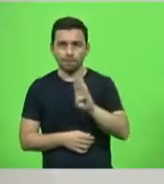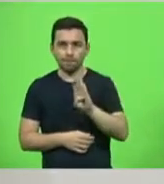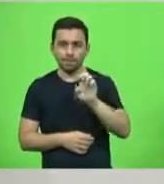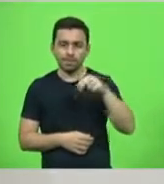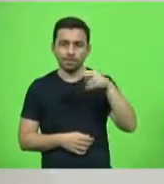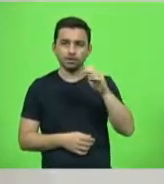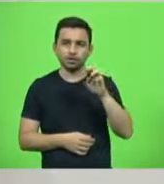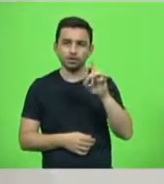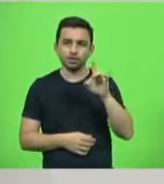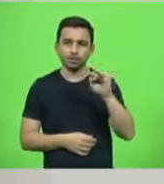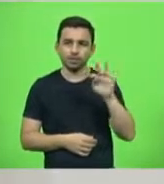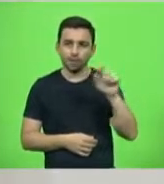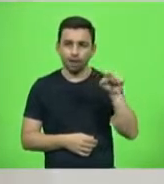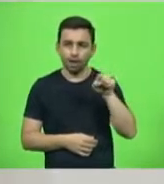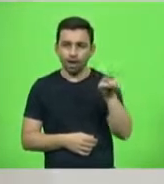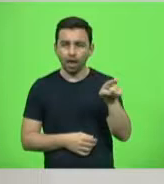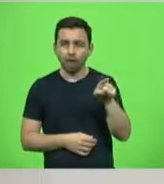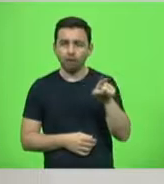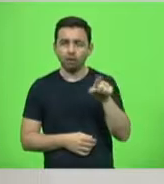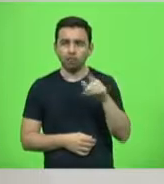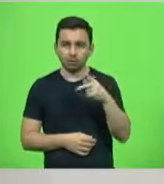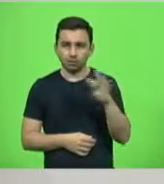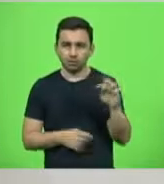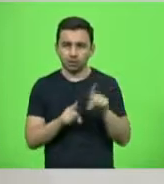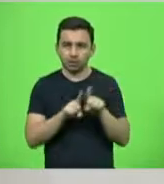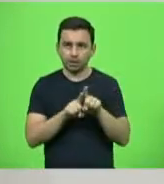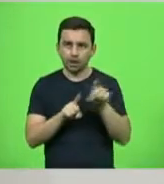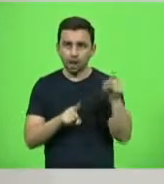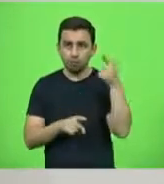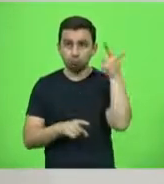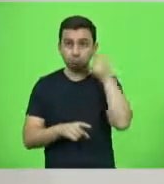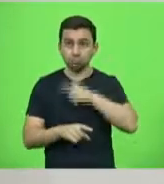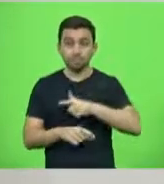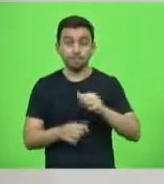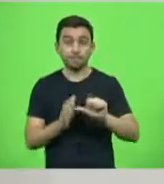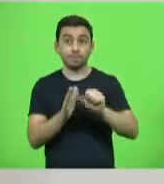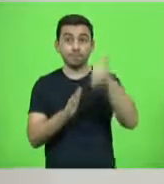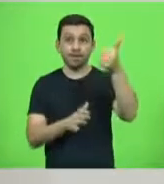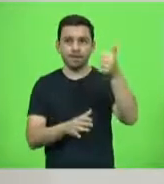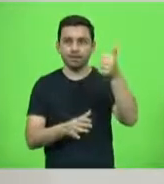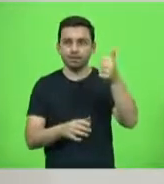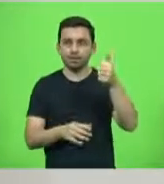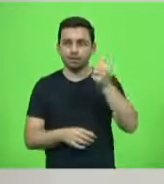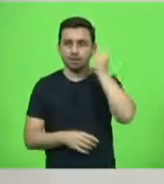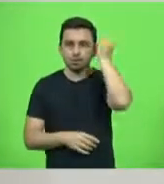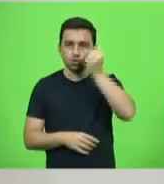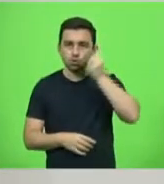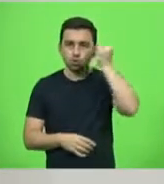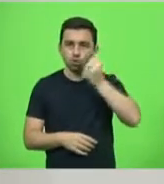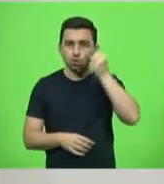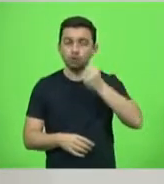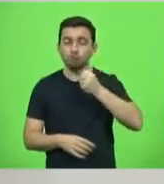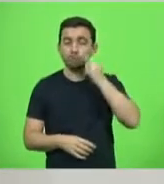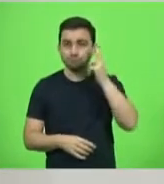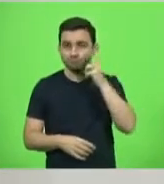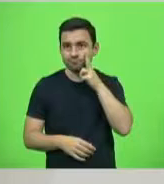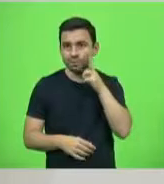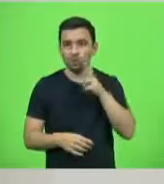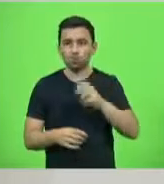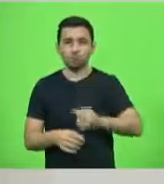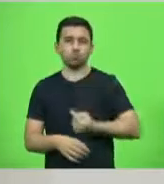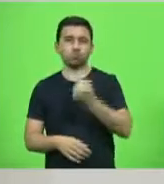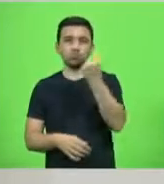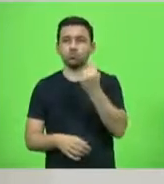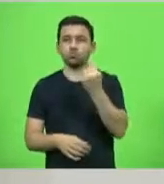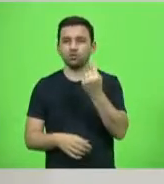Silva, fez questão de destacar que a sua eleição como primeira senadora negra e única governadora negra do Estado do